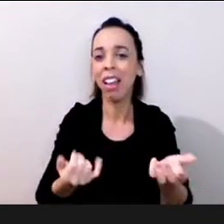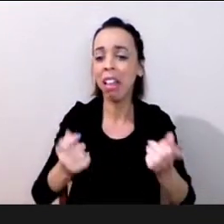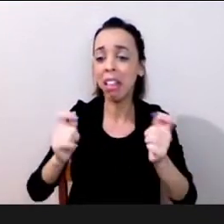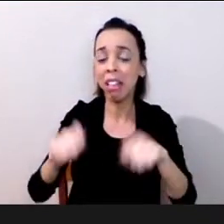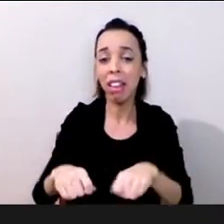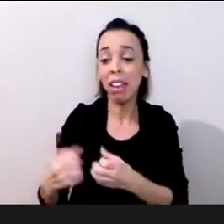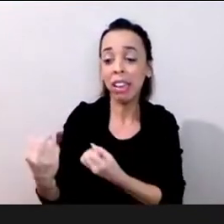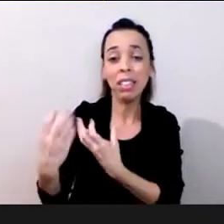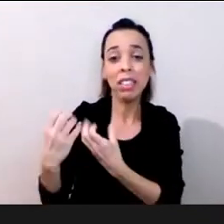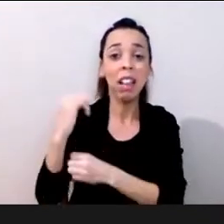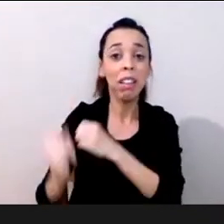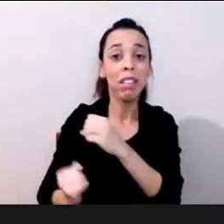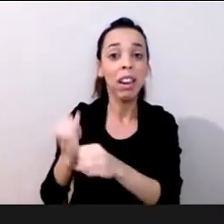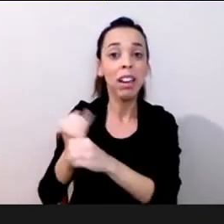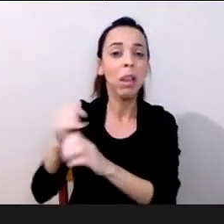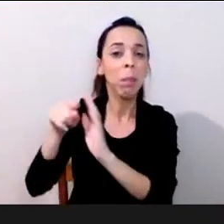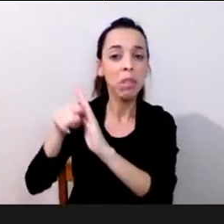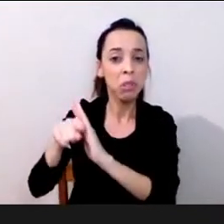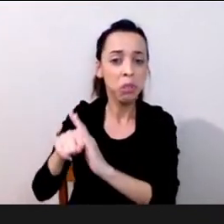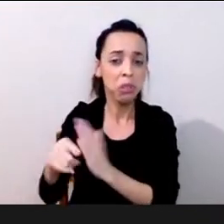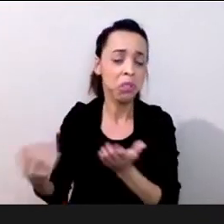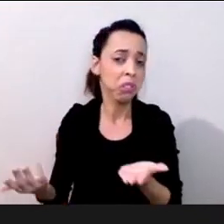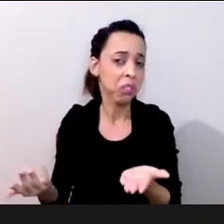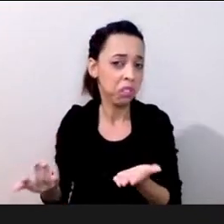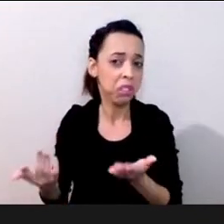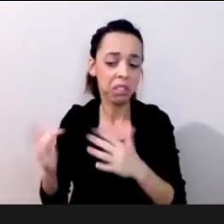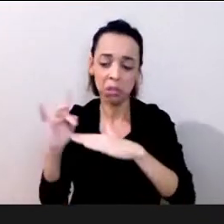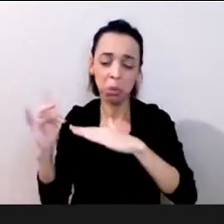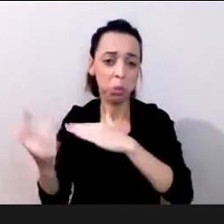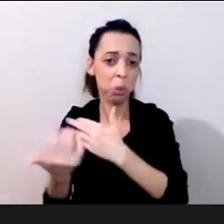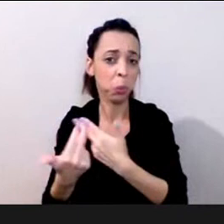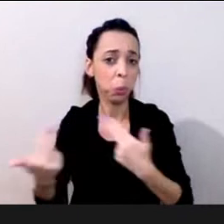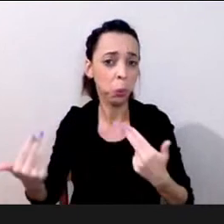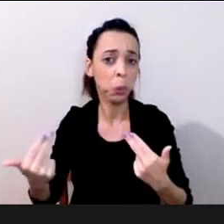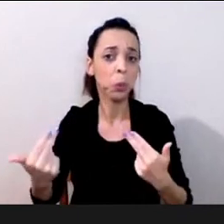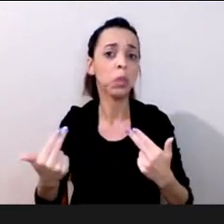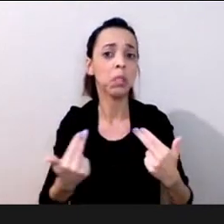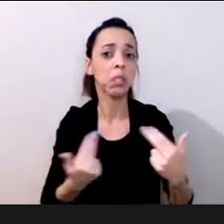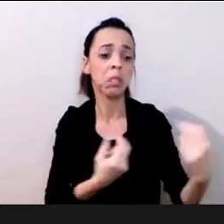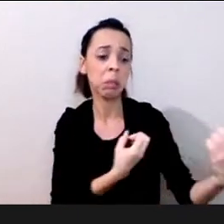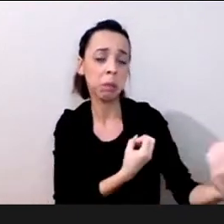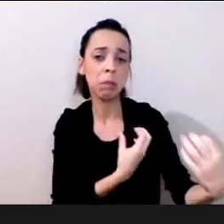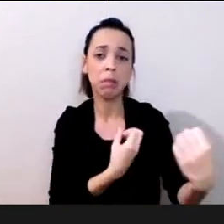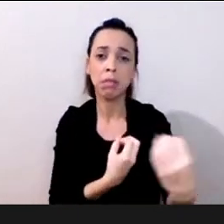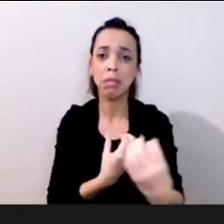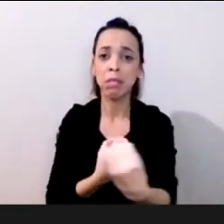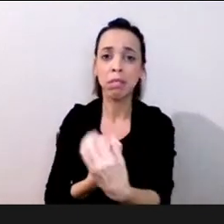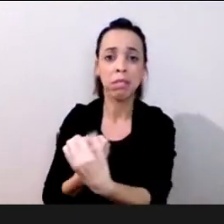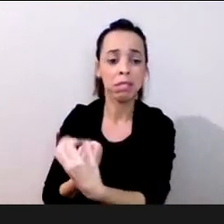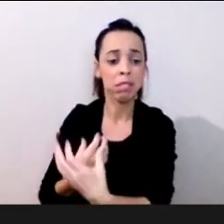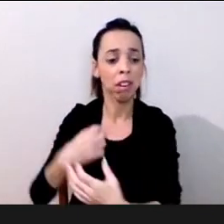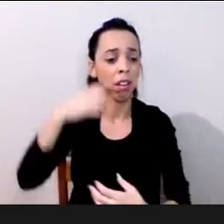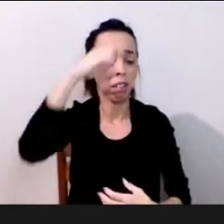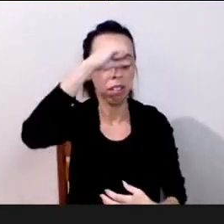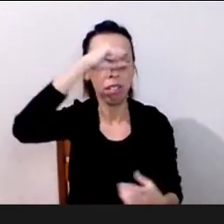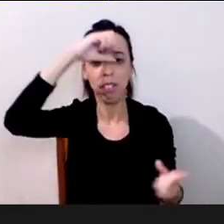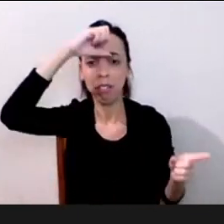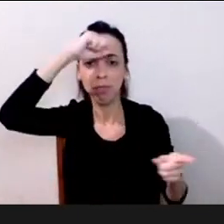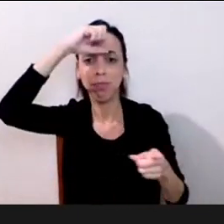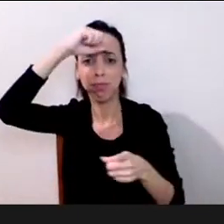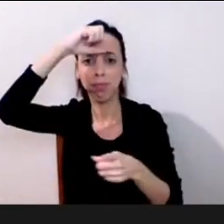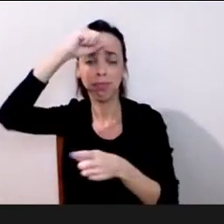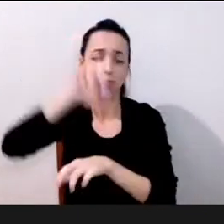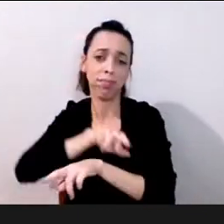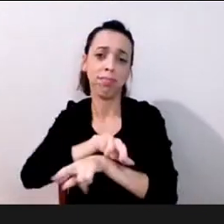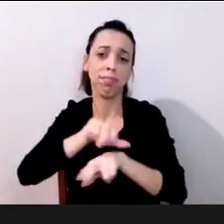porque alguém pesquisa e também conhece a partir disso enfim então acho que parte de uma coragem de motivação intrínseca desse compromisso que o professor cita